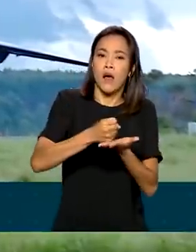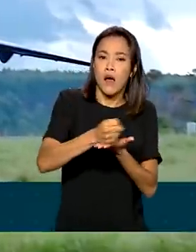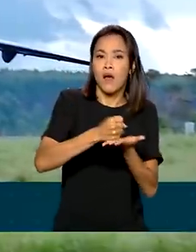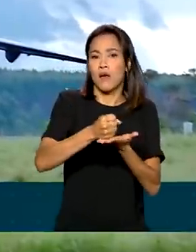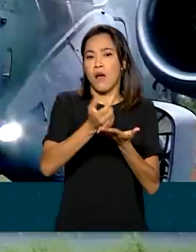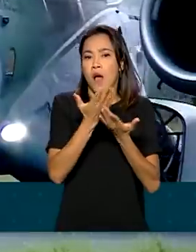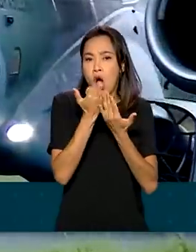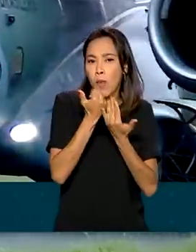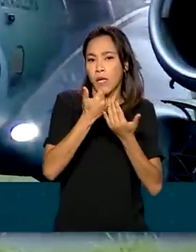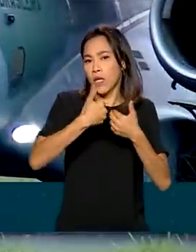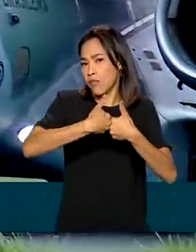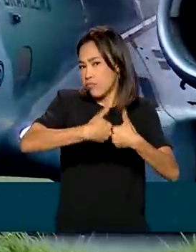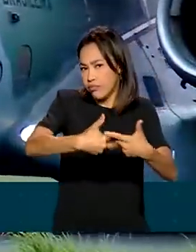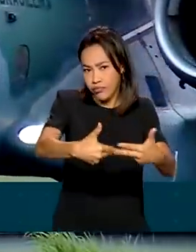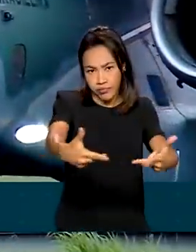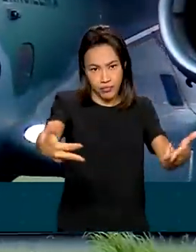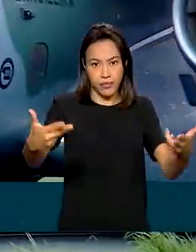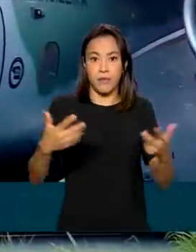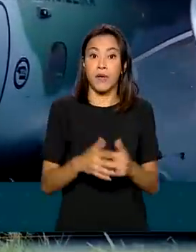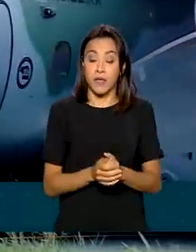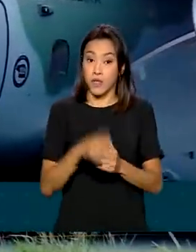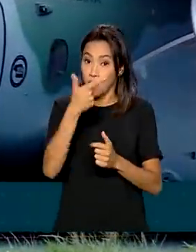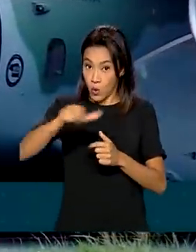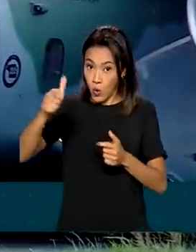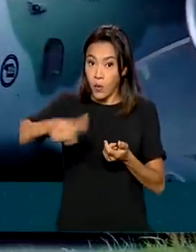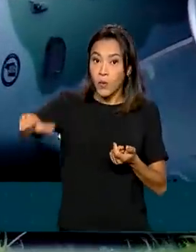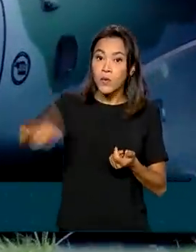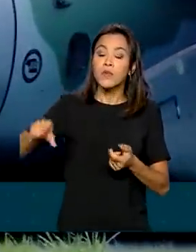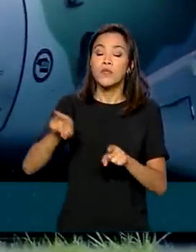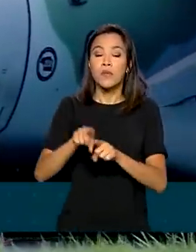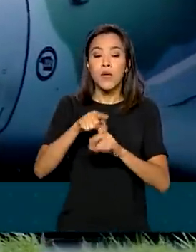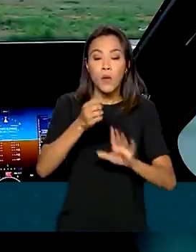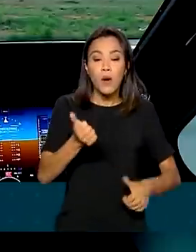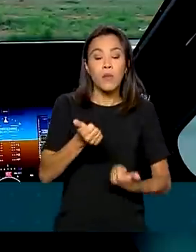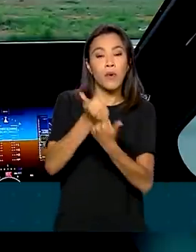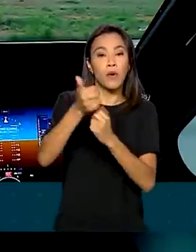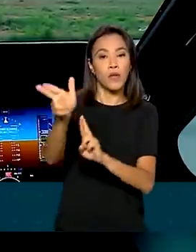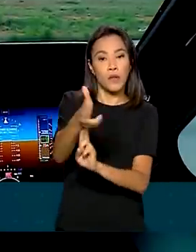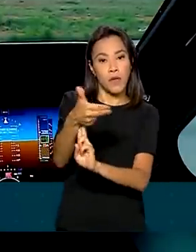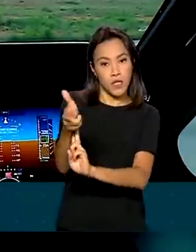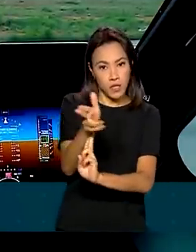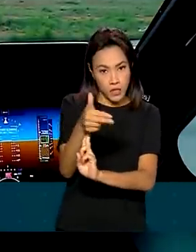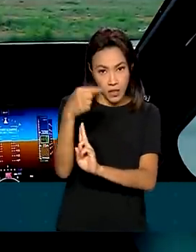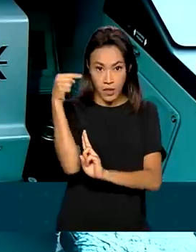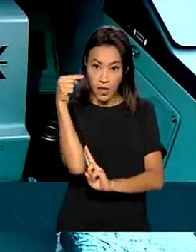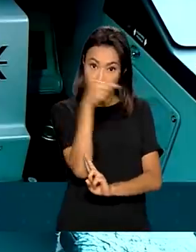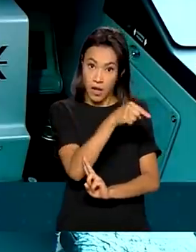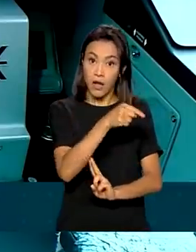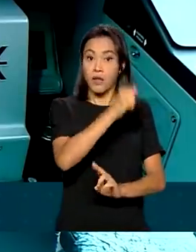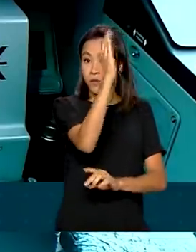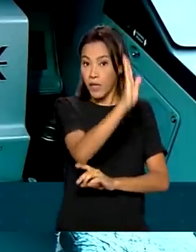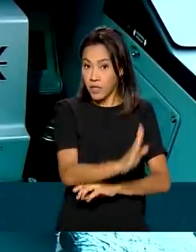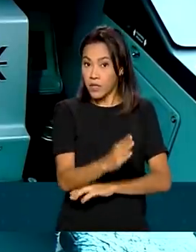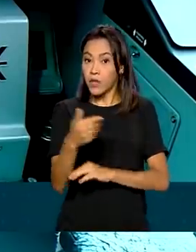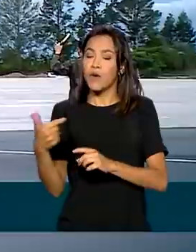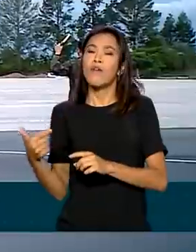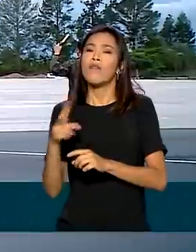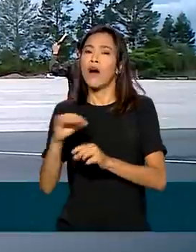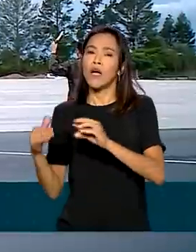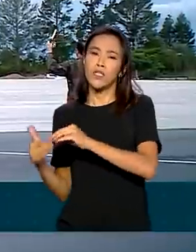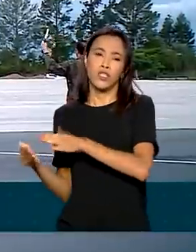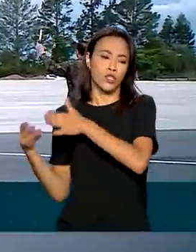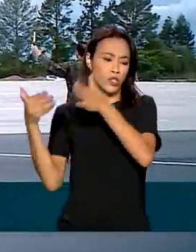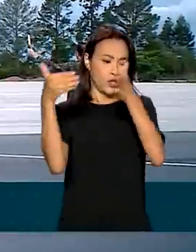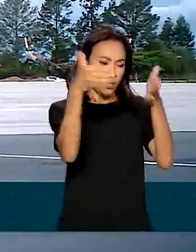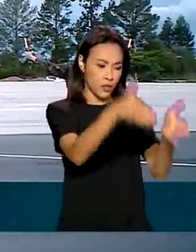e outros itens de necessidade básica. E com a assistência da Embaixada do Brasil em Varsóvia, essa doação vai chegar até o destino